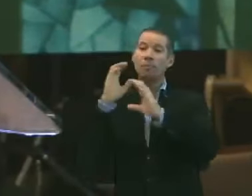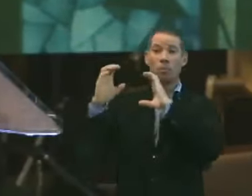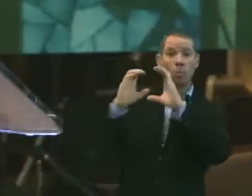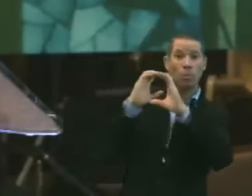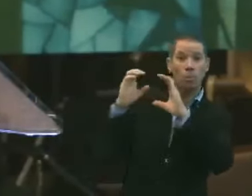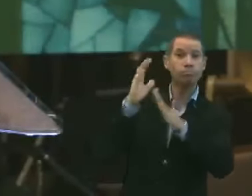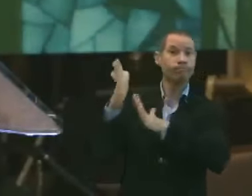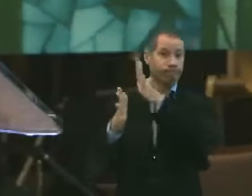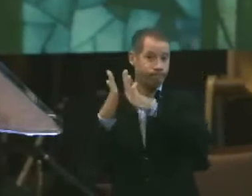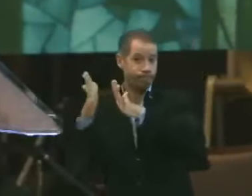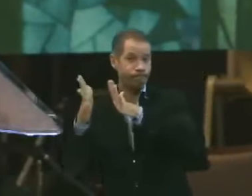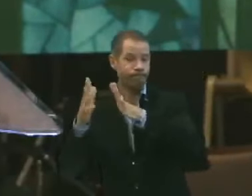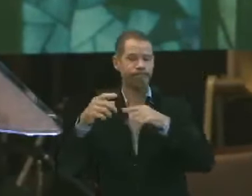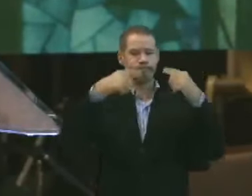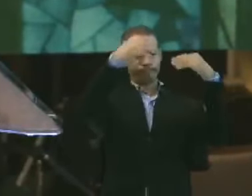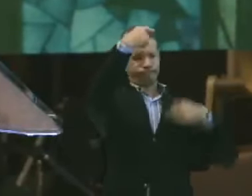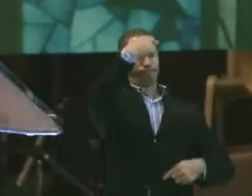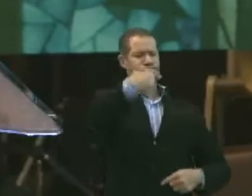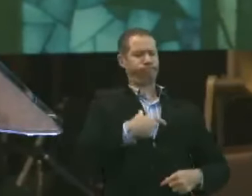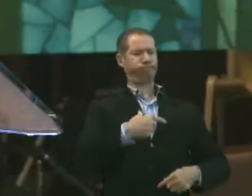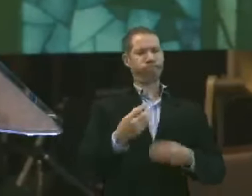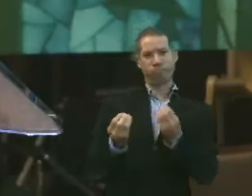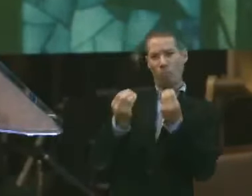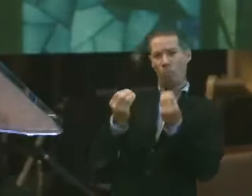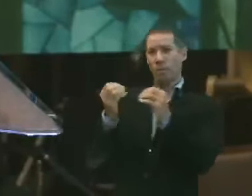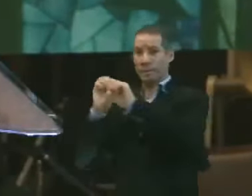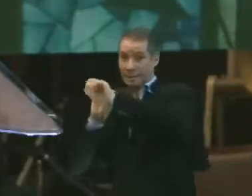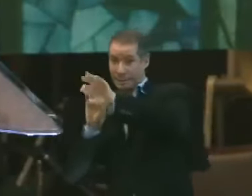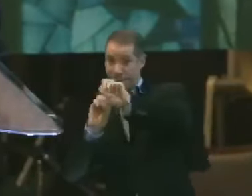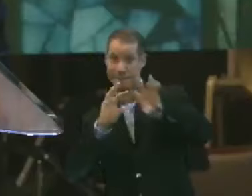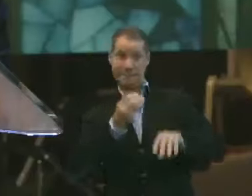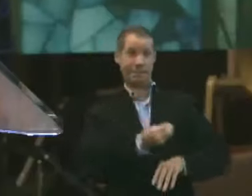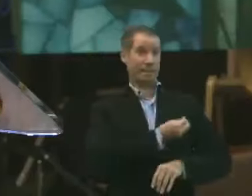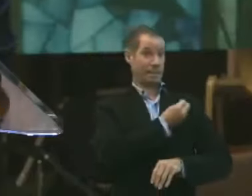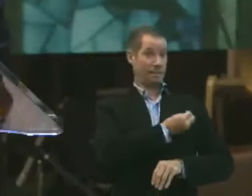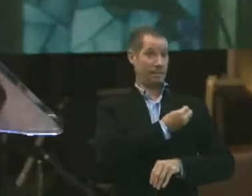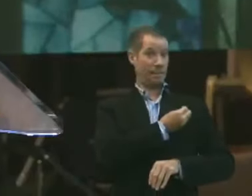te ensina como se comportar. Ele te ensina como viver.